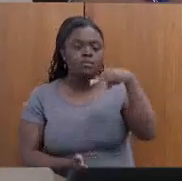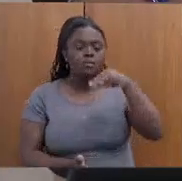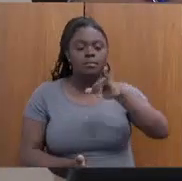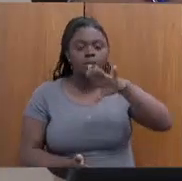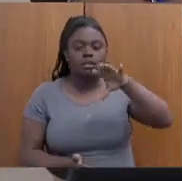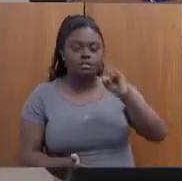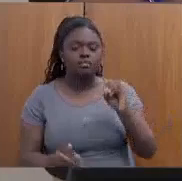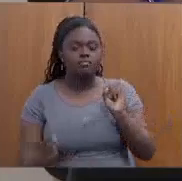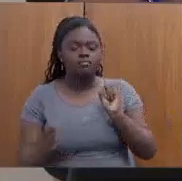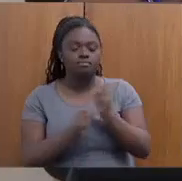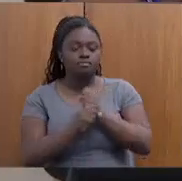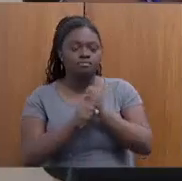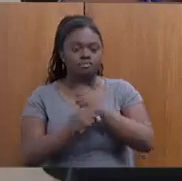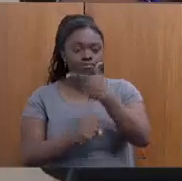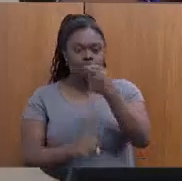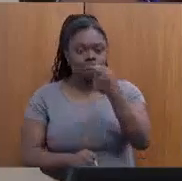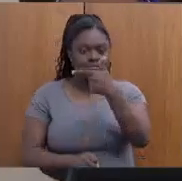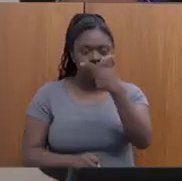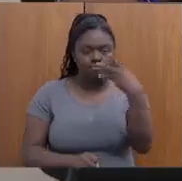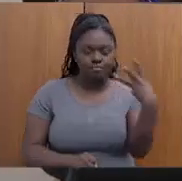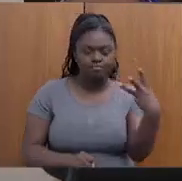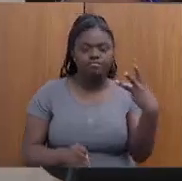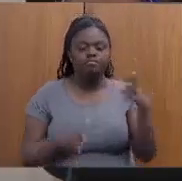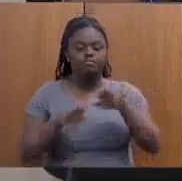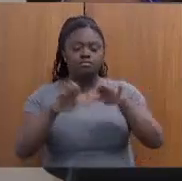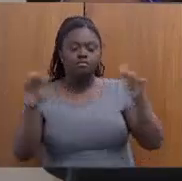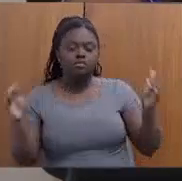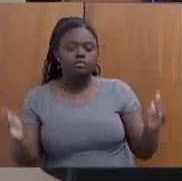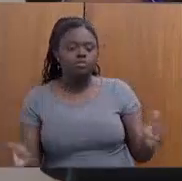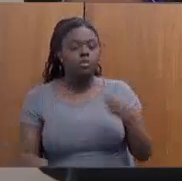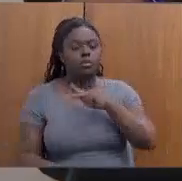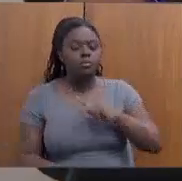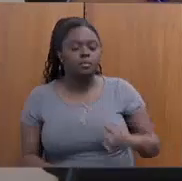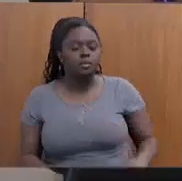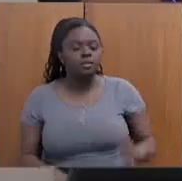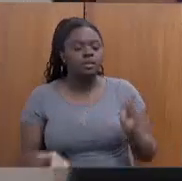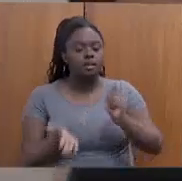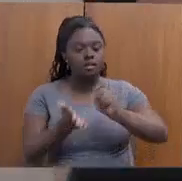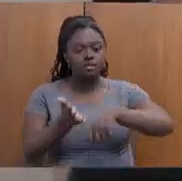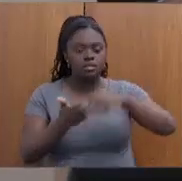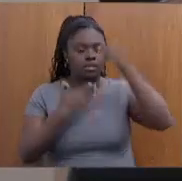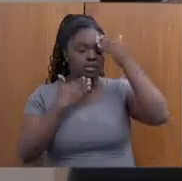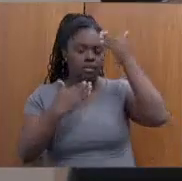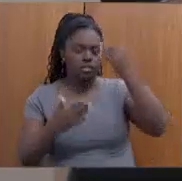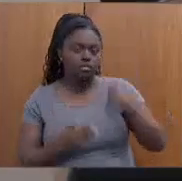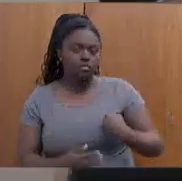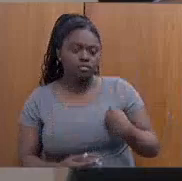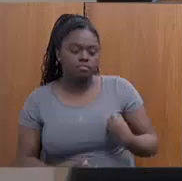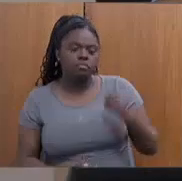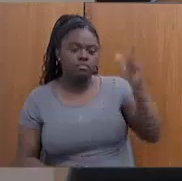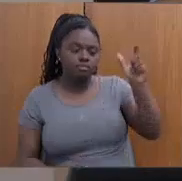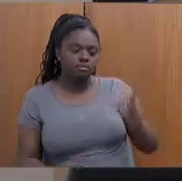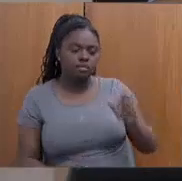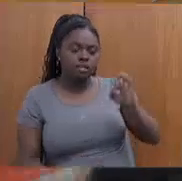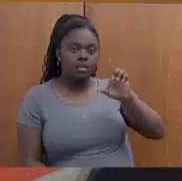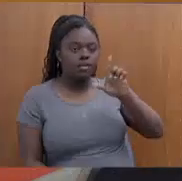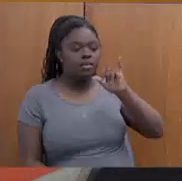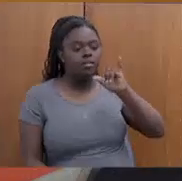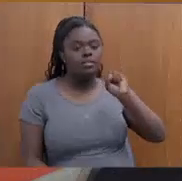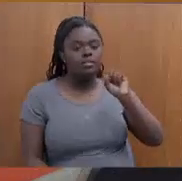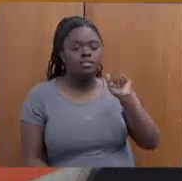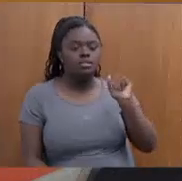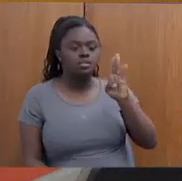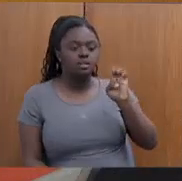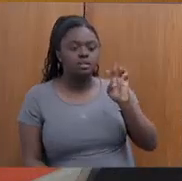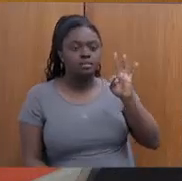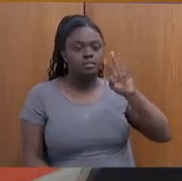Com posição da mesa, a presidência registra e agradece a presença da excelentíssima senhora Elisabeth Juca Mello